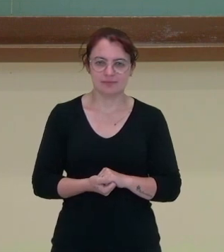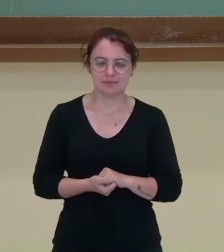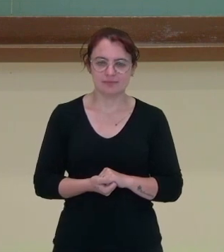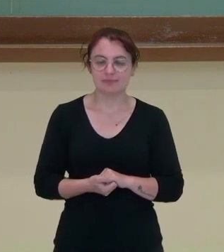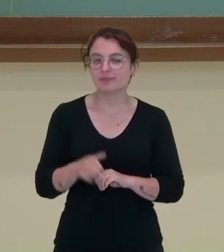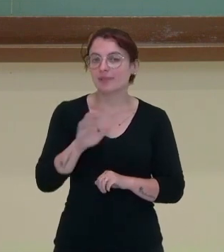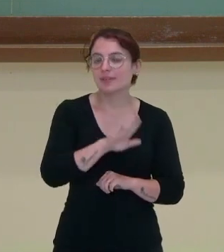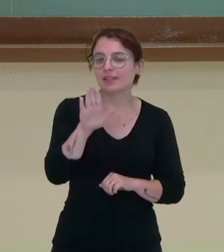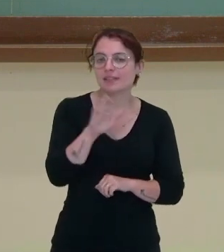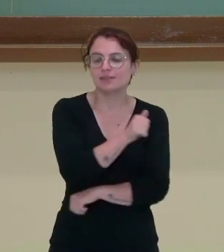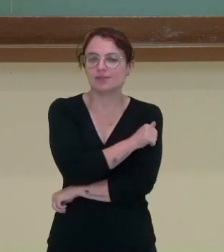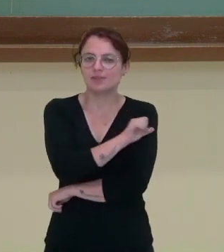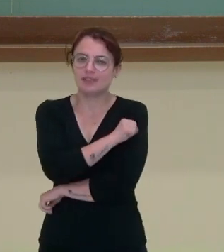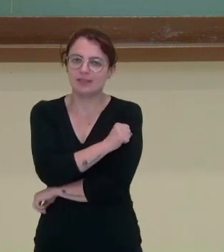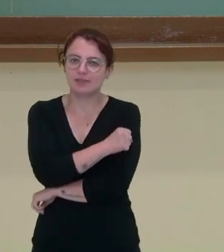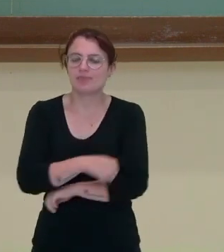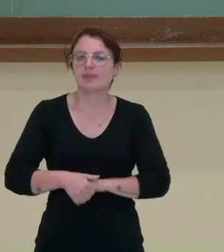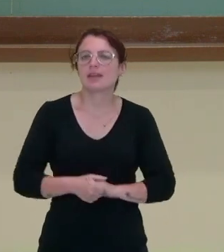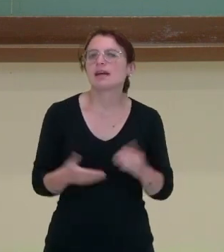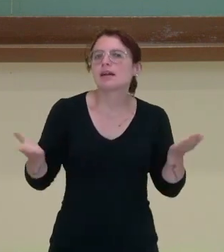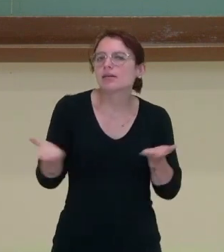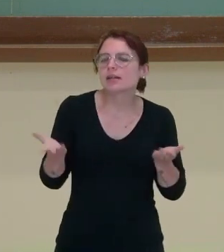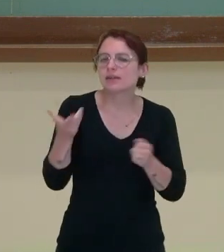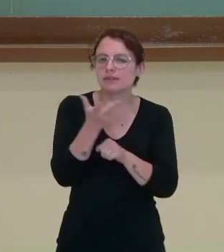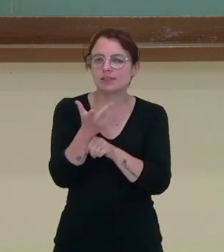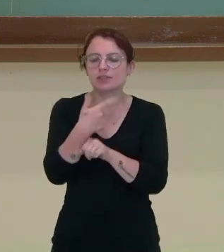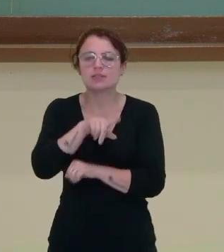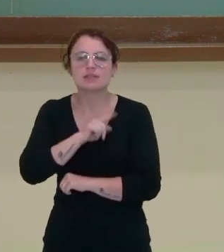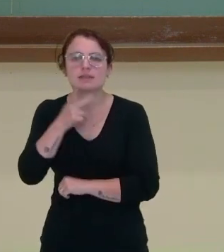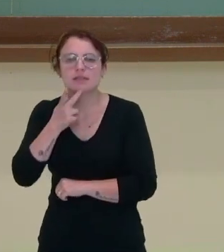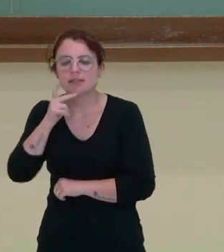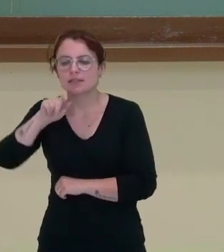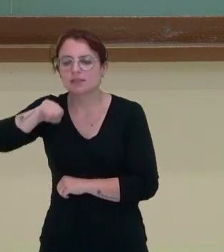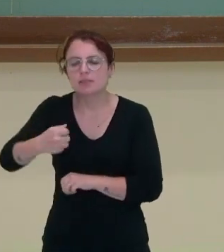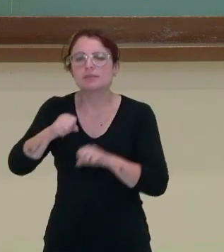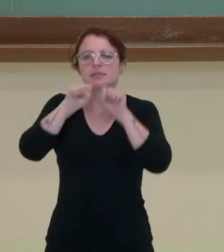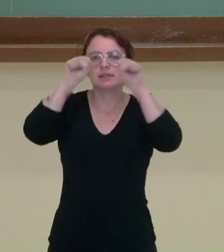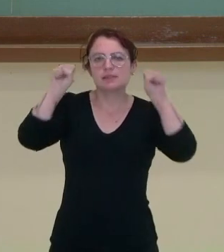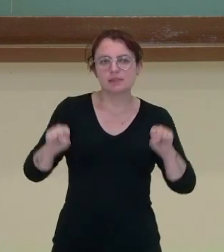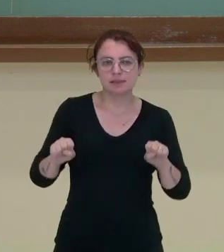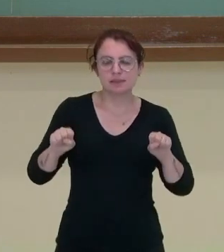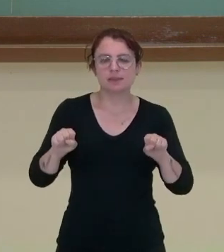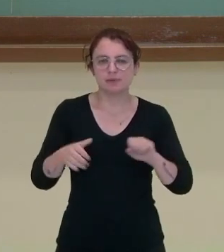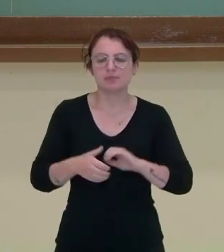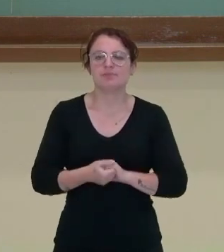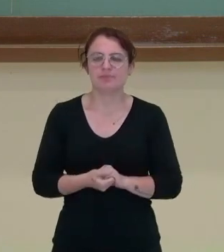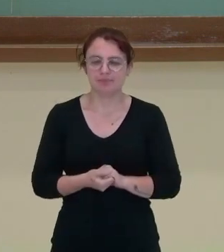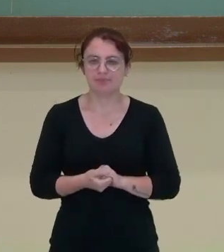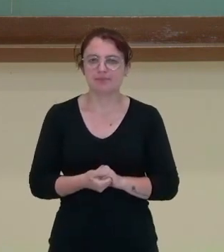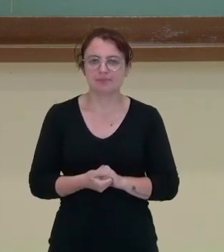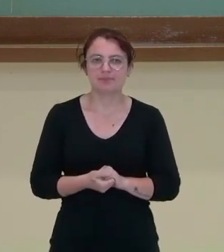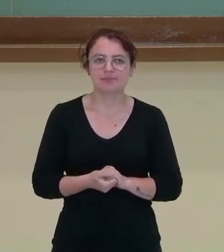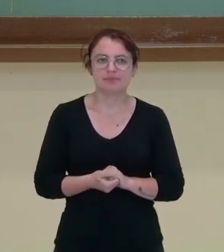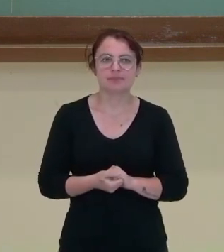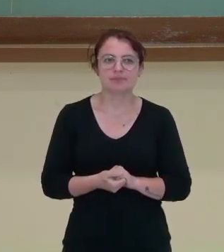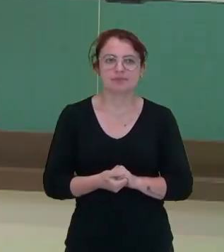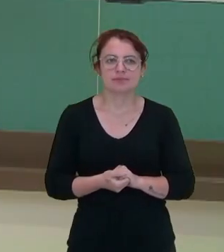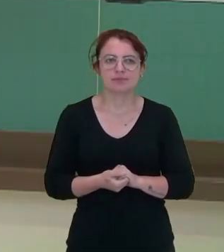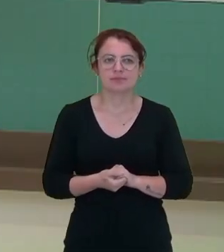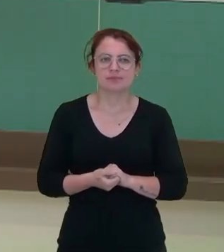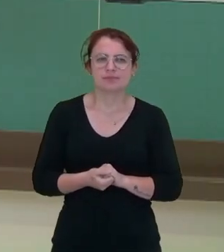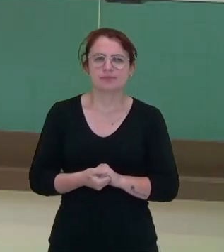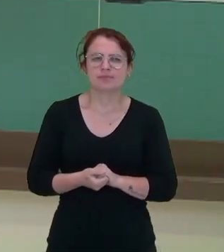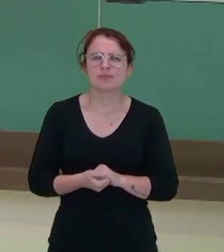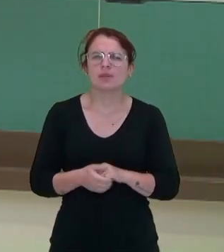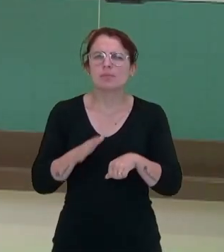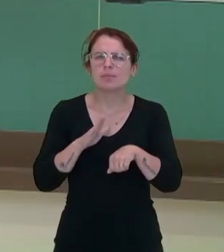Olá estudantes do oitavo ano, nesse vídeo nós vamos falar sobre o sistema imunitário. Acompanhem comigo. Quando nós